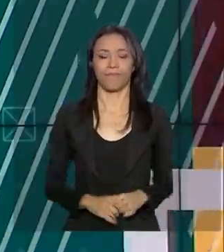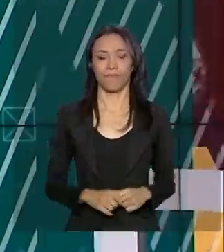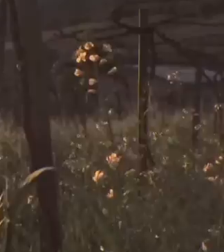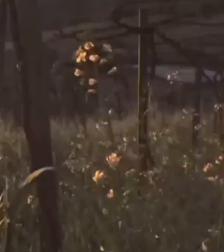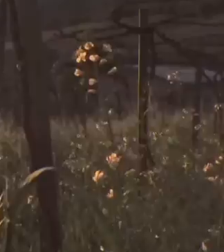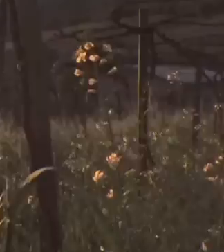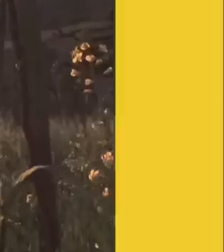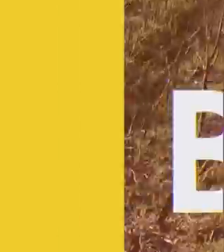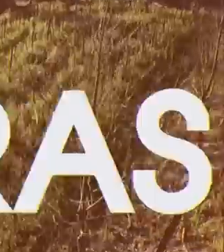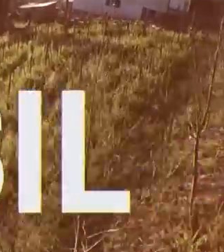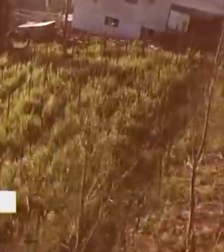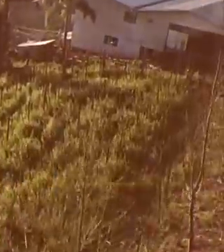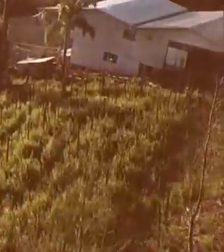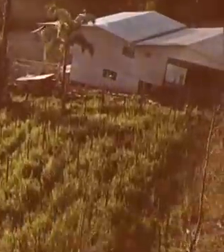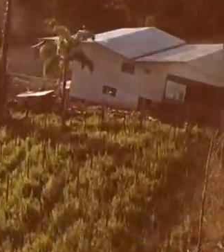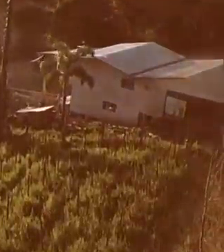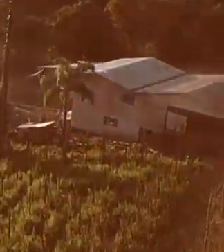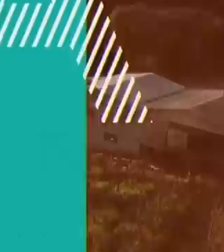ar.